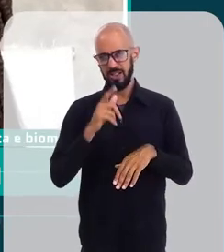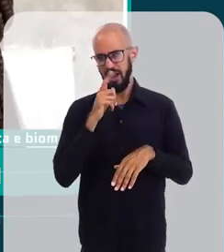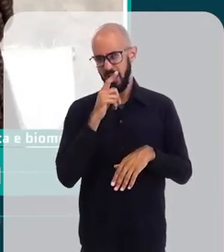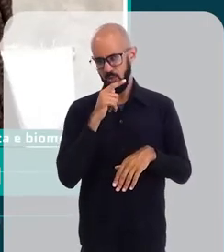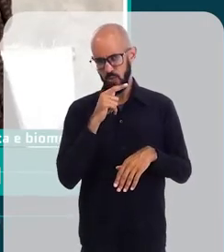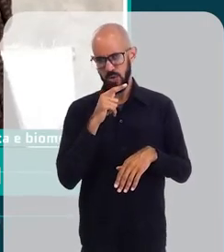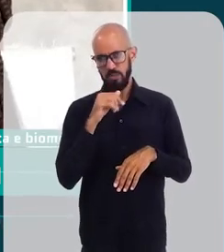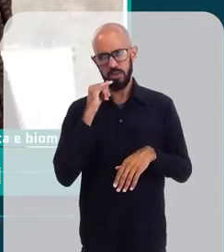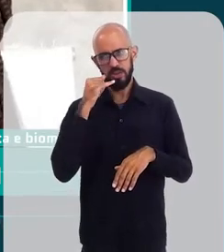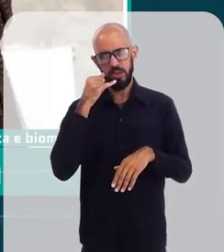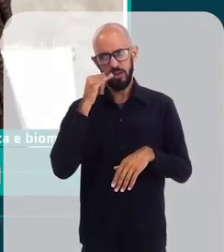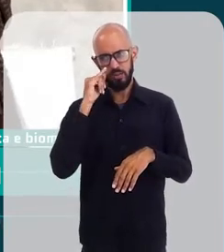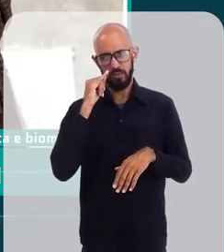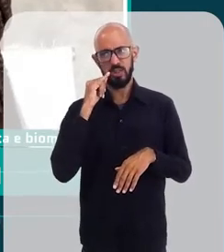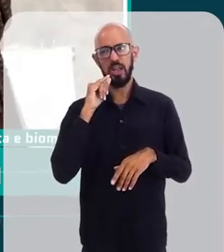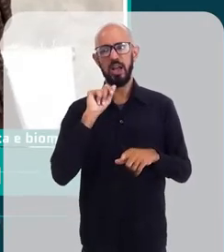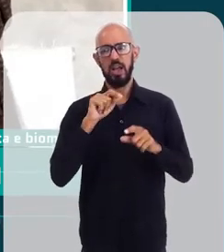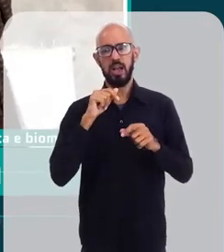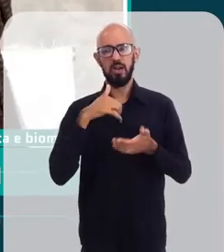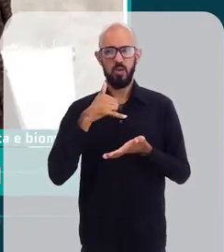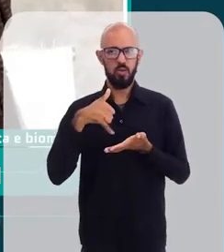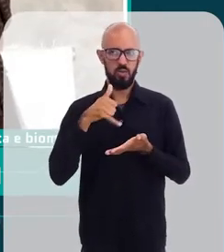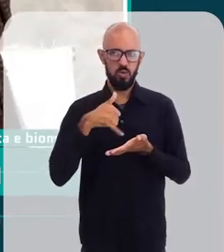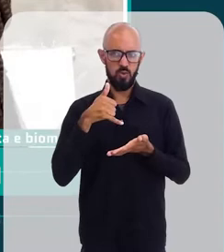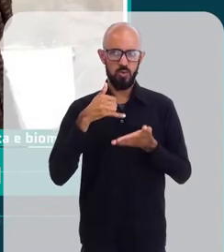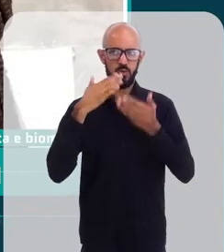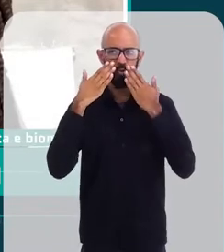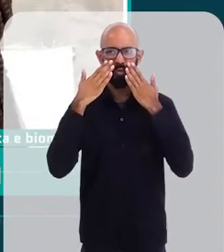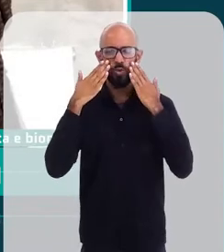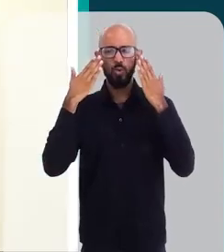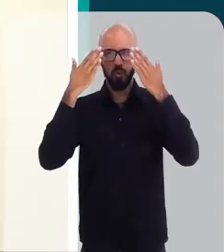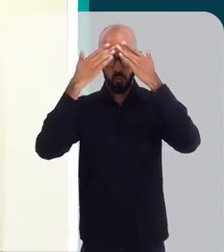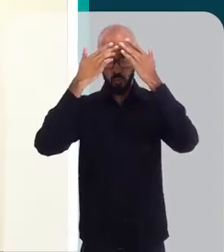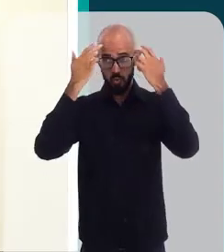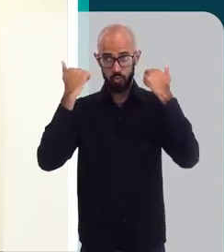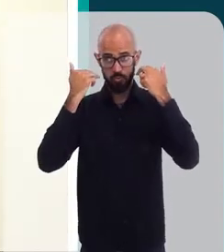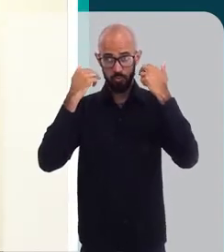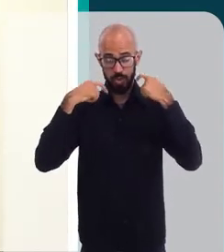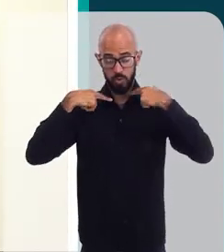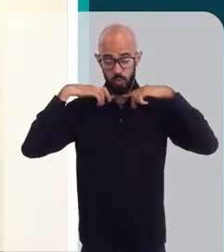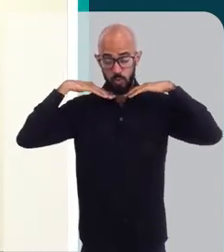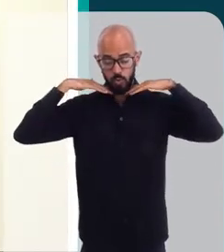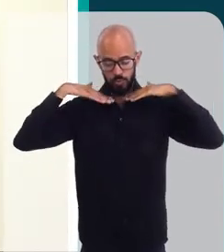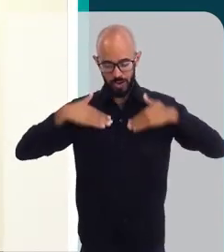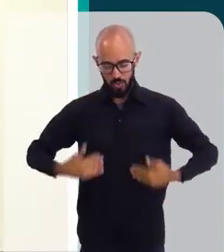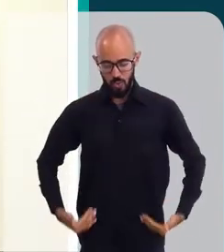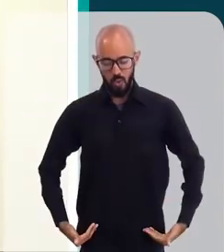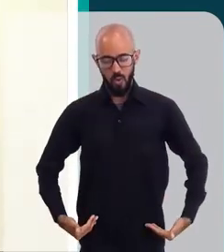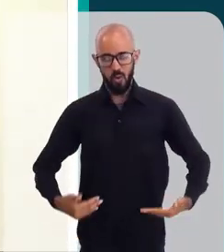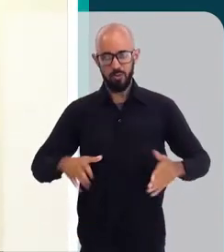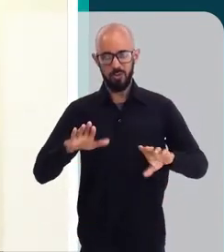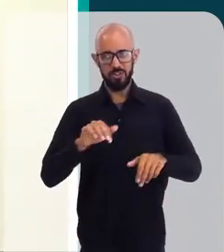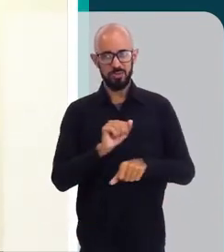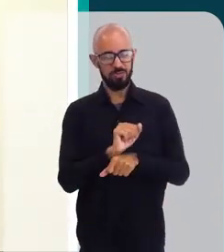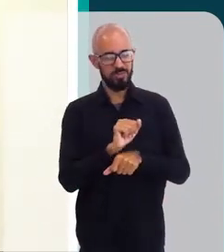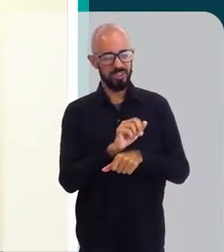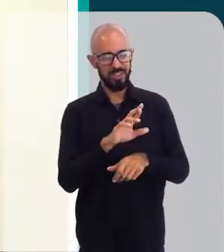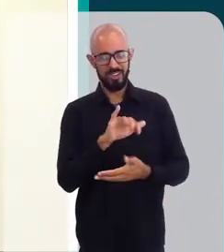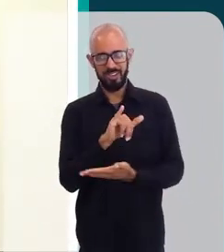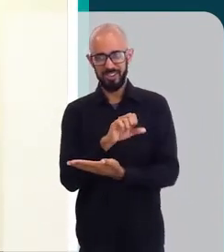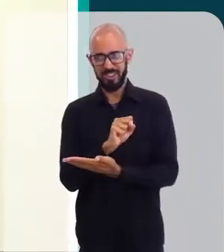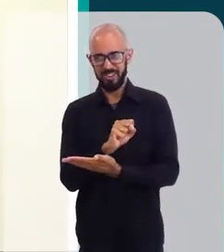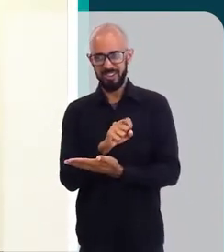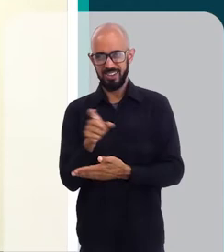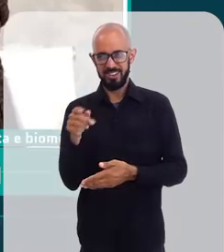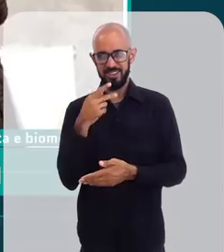que você não ressalte uma oleosidade no rosto. Para o corpo, eu vou deixar a Cristiane falar um pouquinho